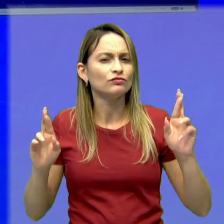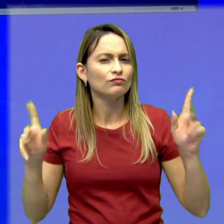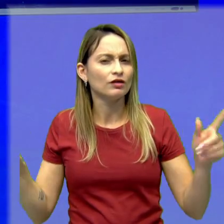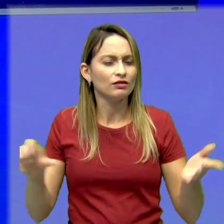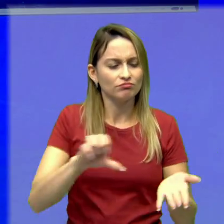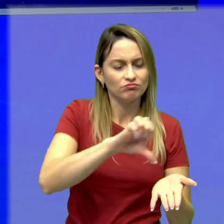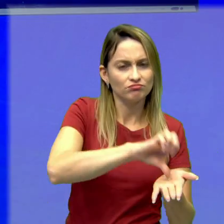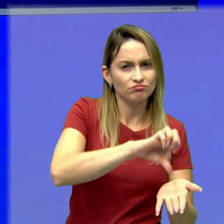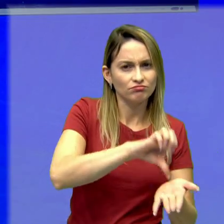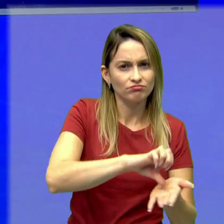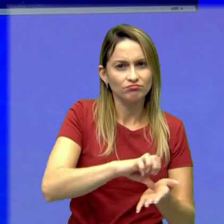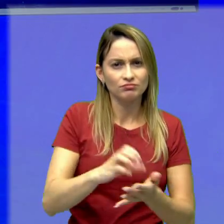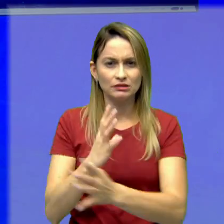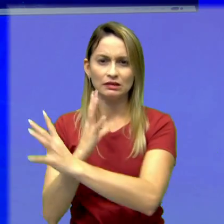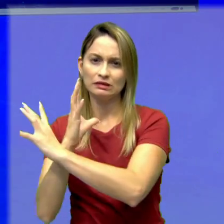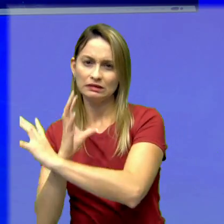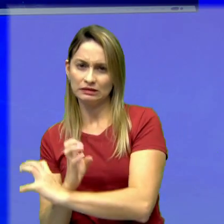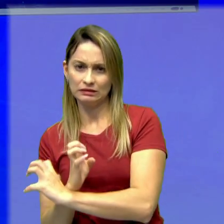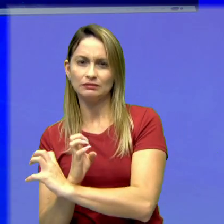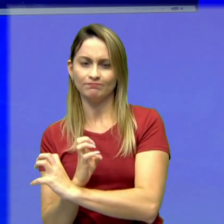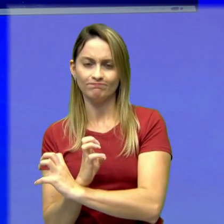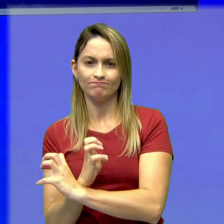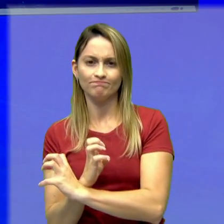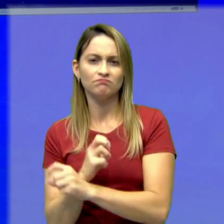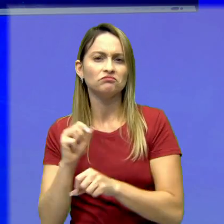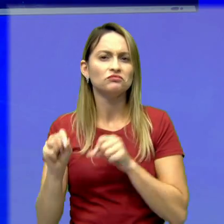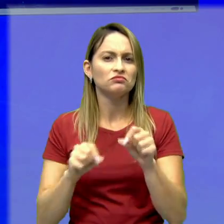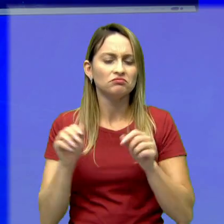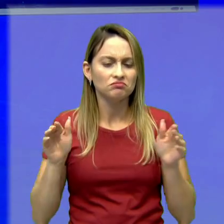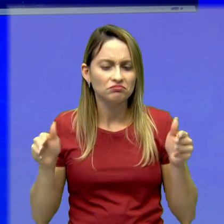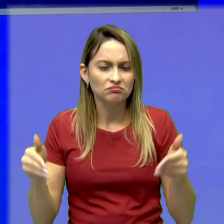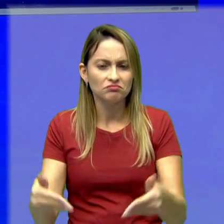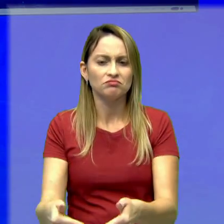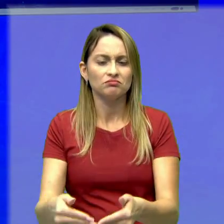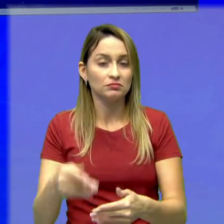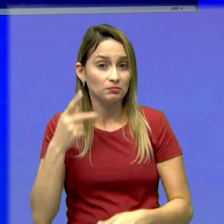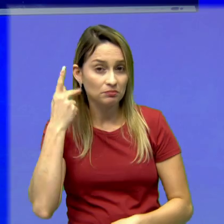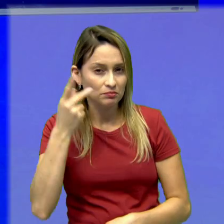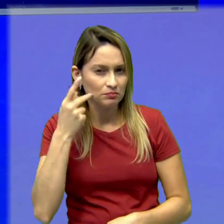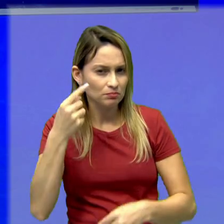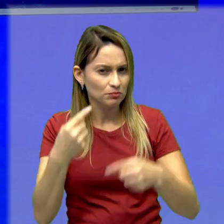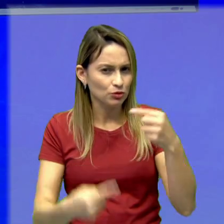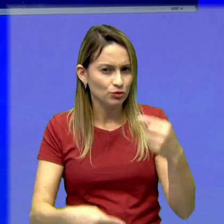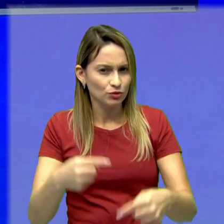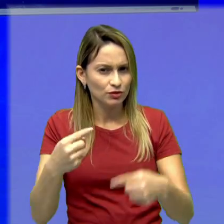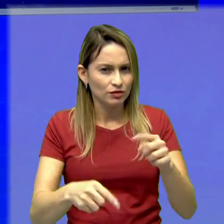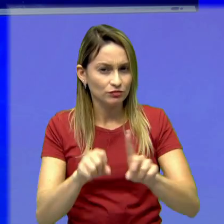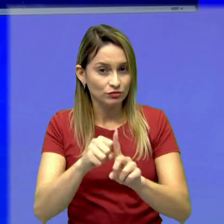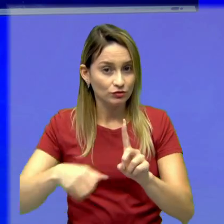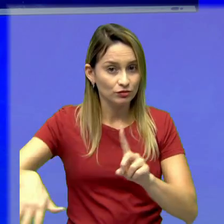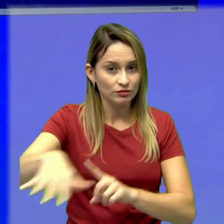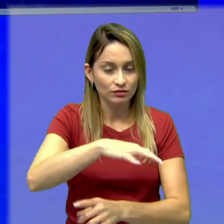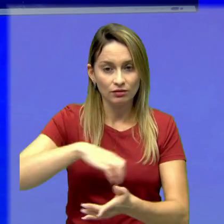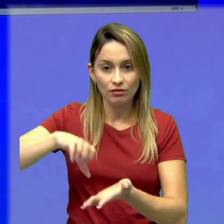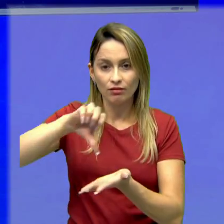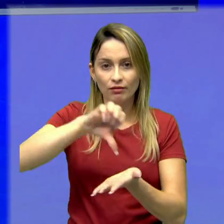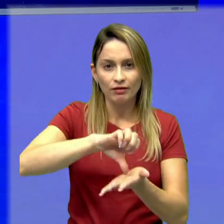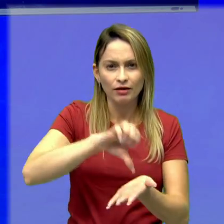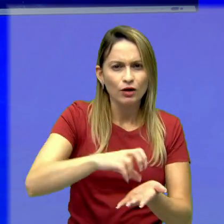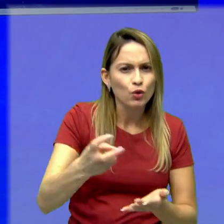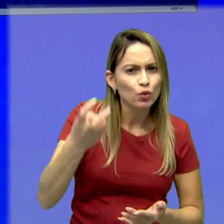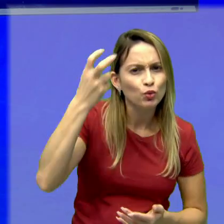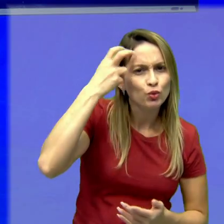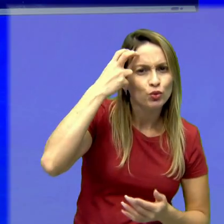está centrada justamente nas questões políticas e sociais. Se Atenas tinha uma cultura mais livre,